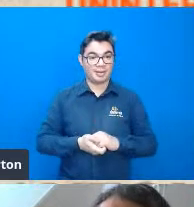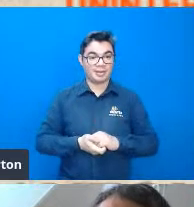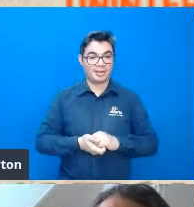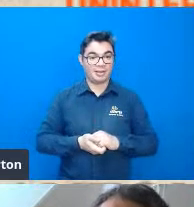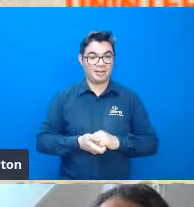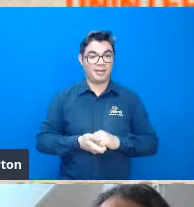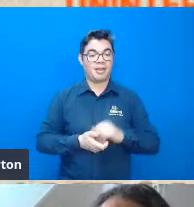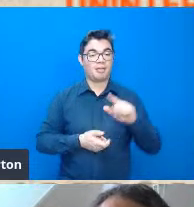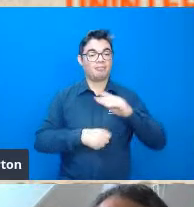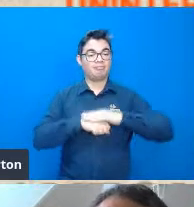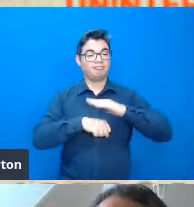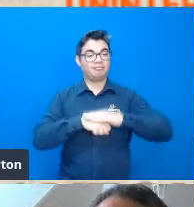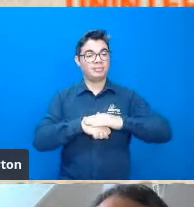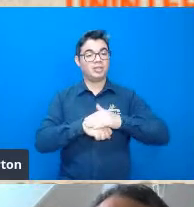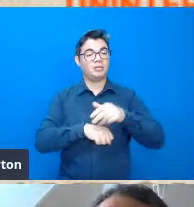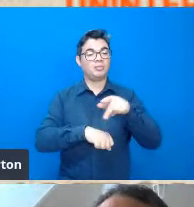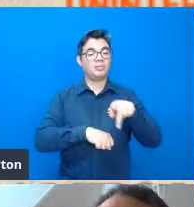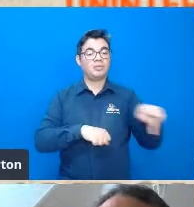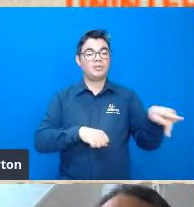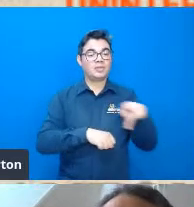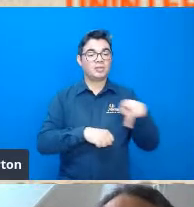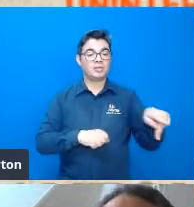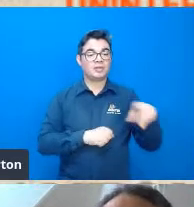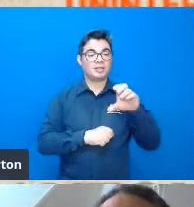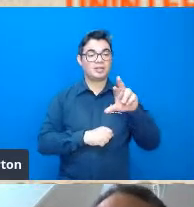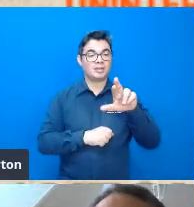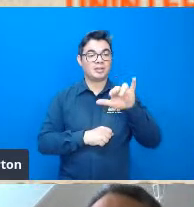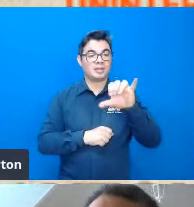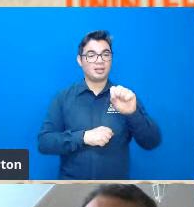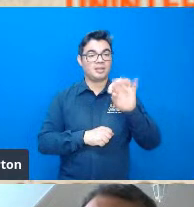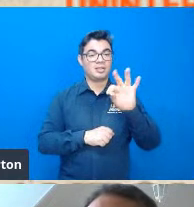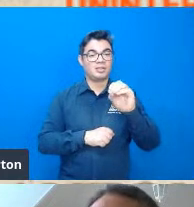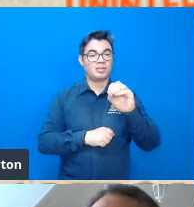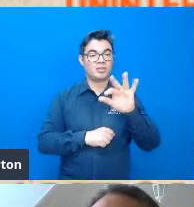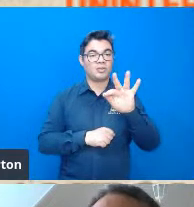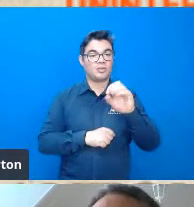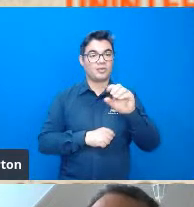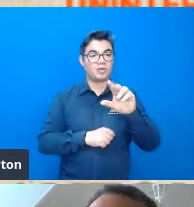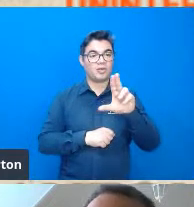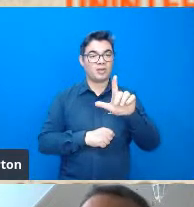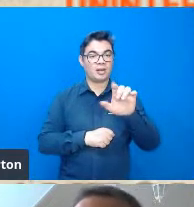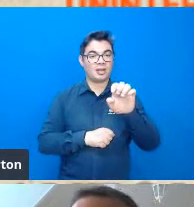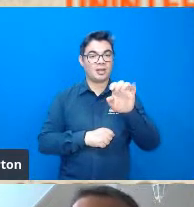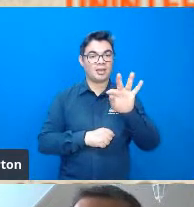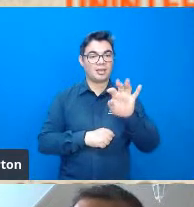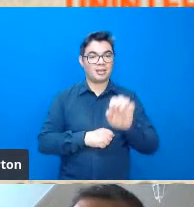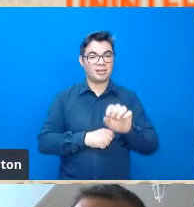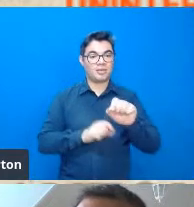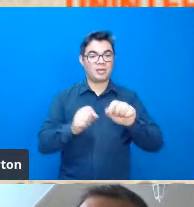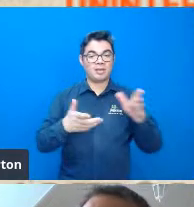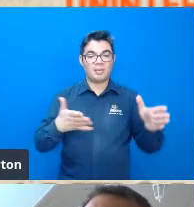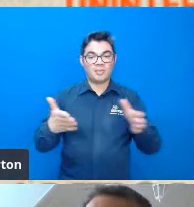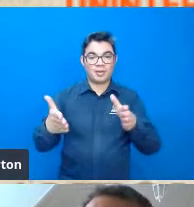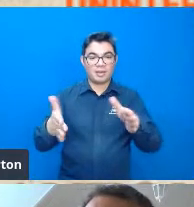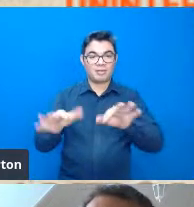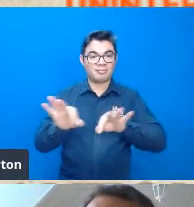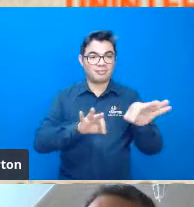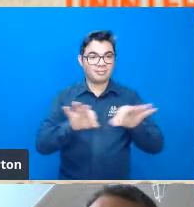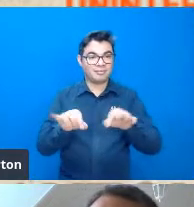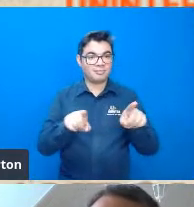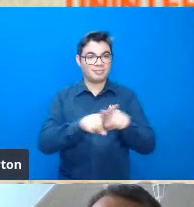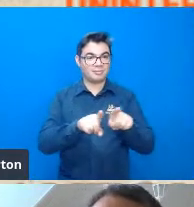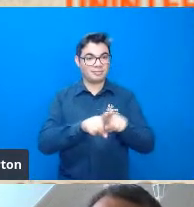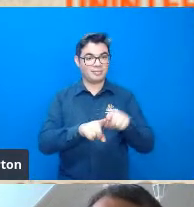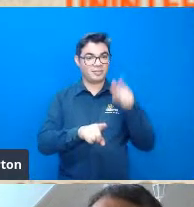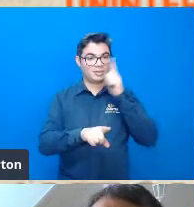o professor Cristofoletti acabou formulando um outro caminho de publicação